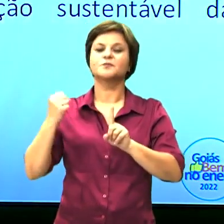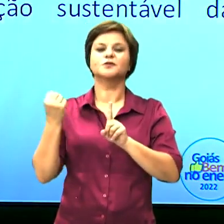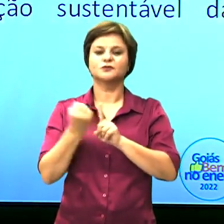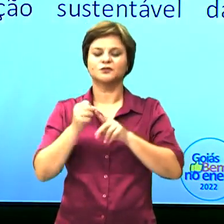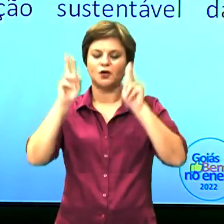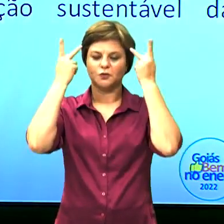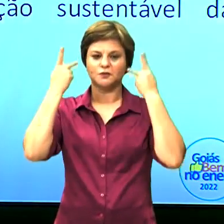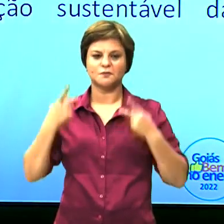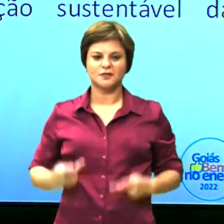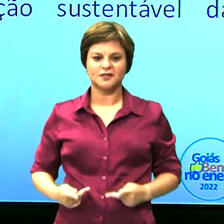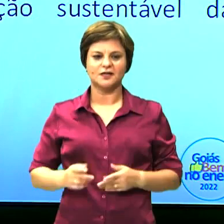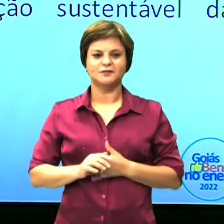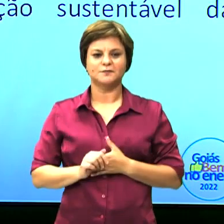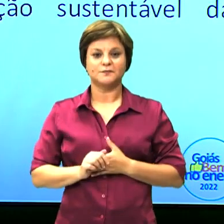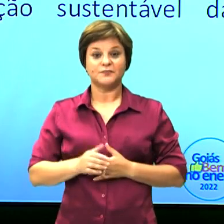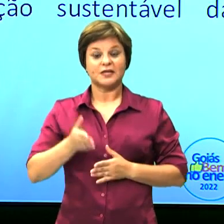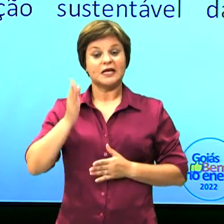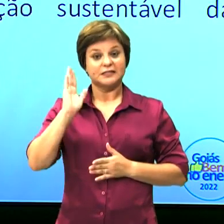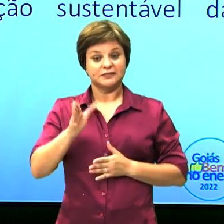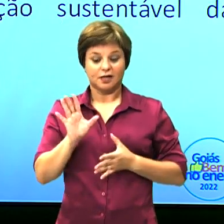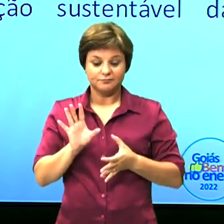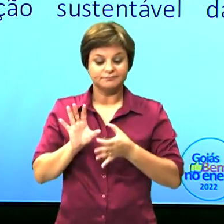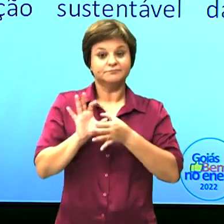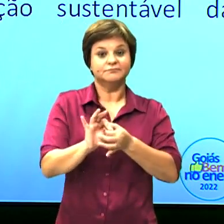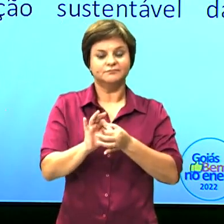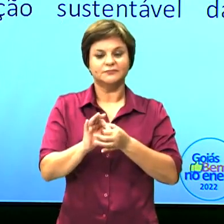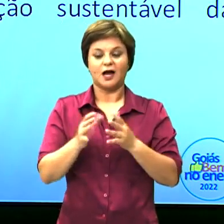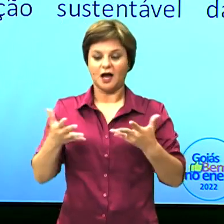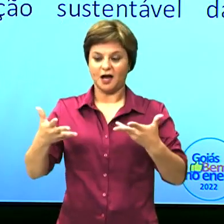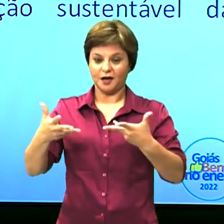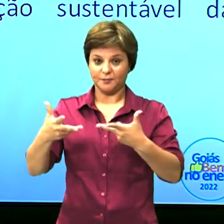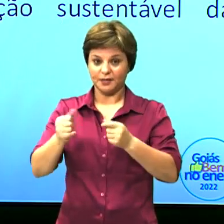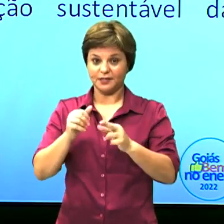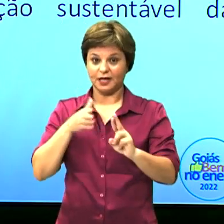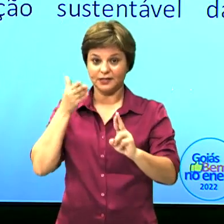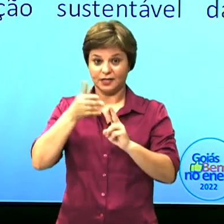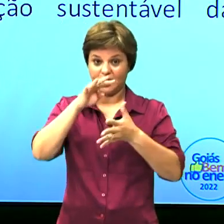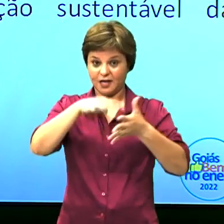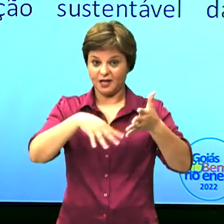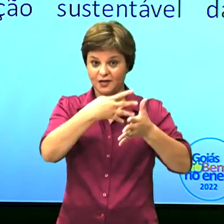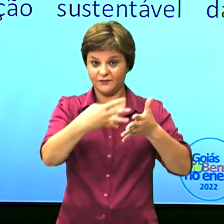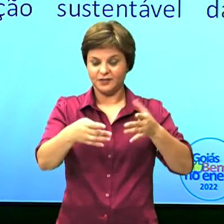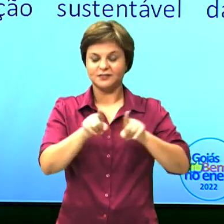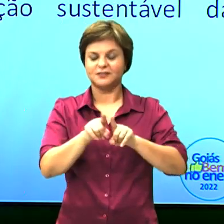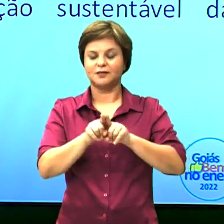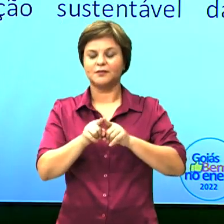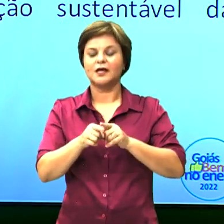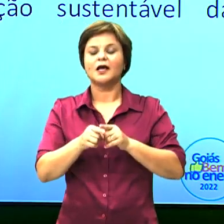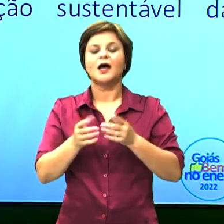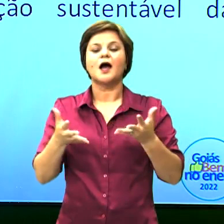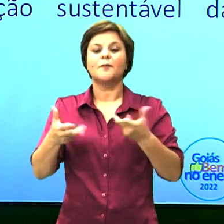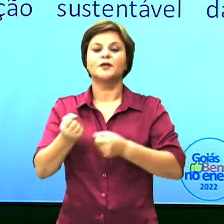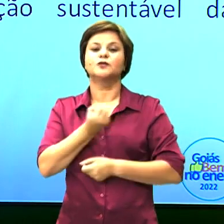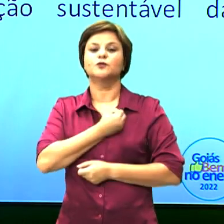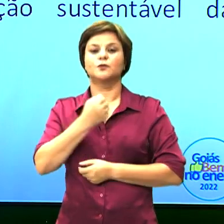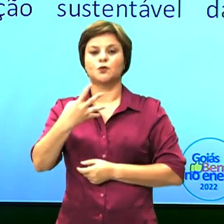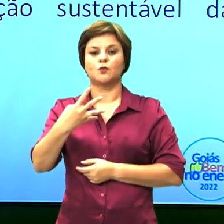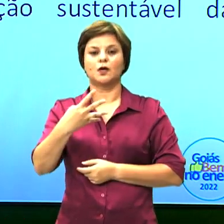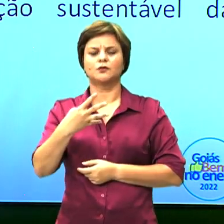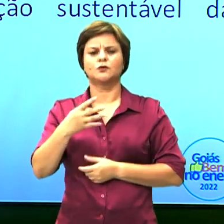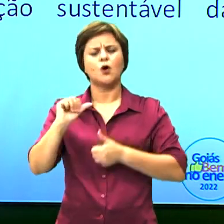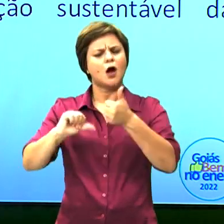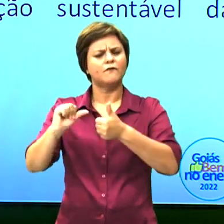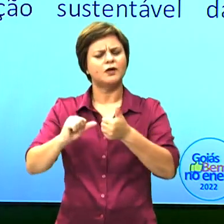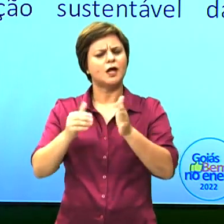da humanidade. Já fazendo o gancho para a habilidade da matriz referência, habilidade 4, avaliar